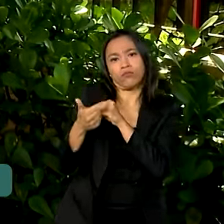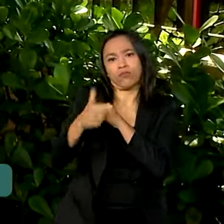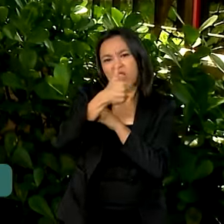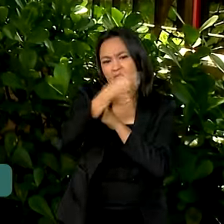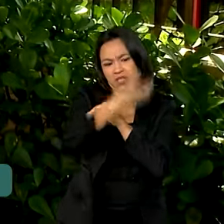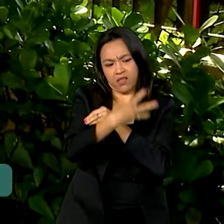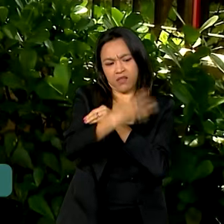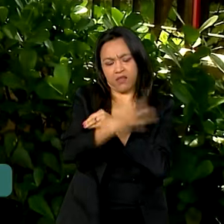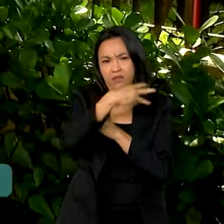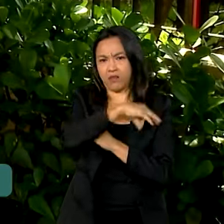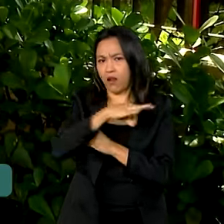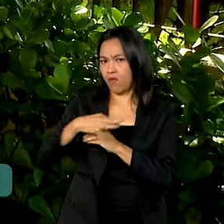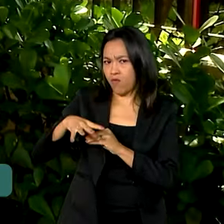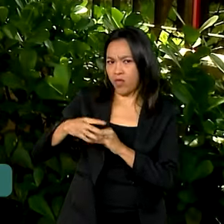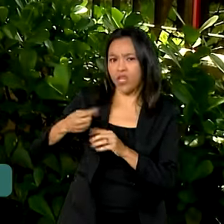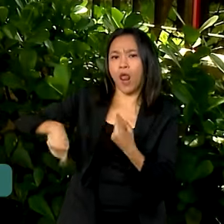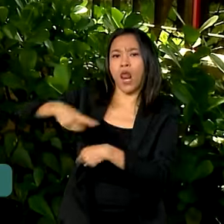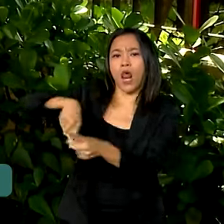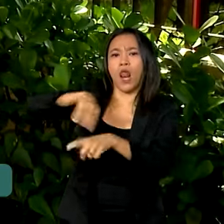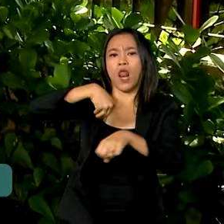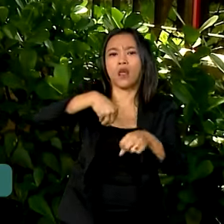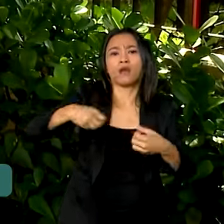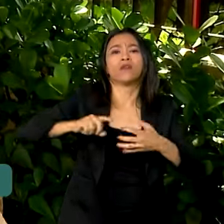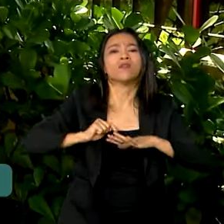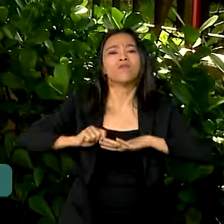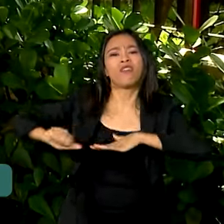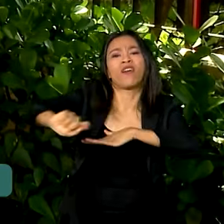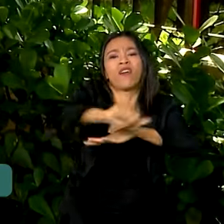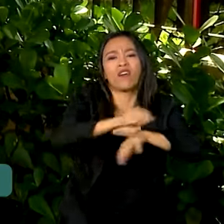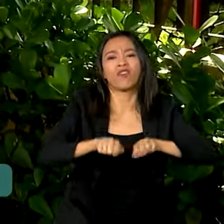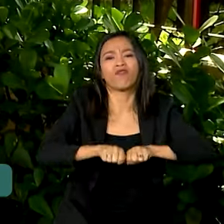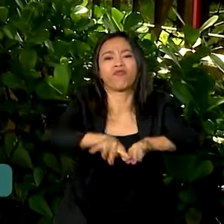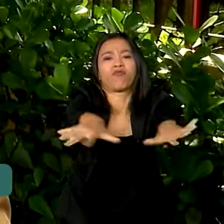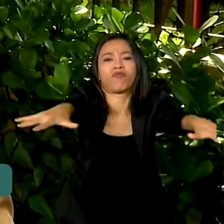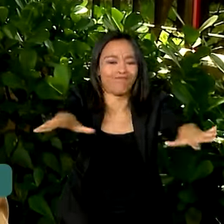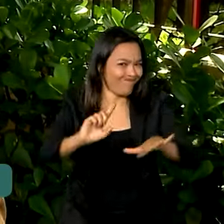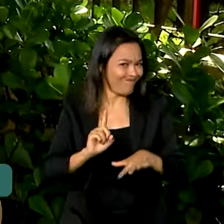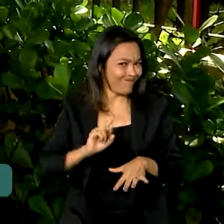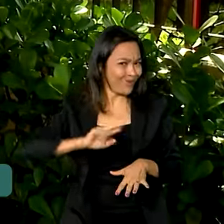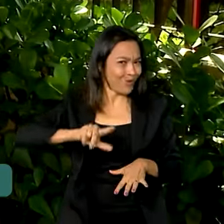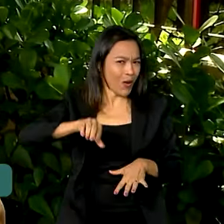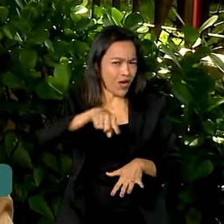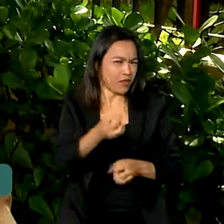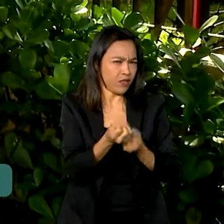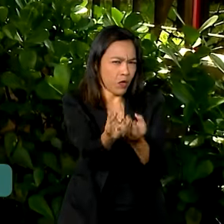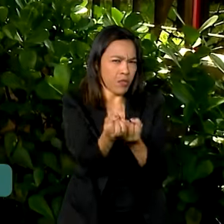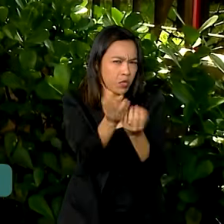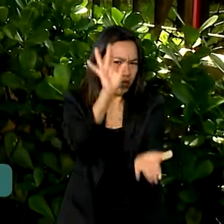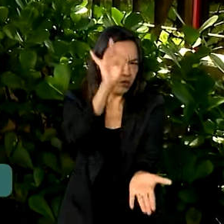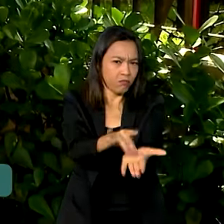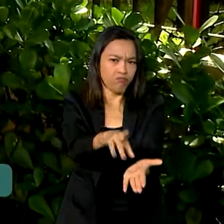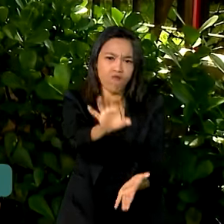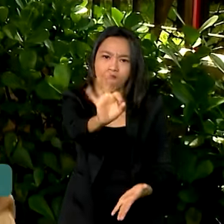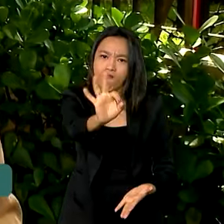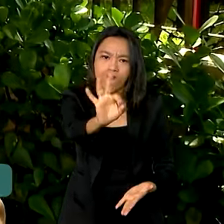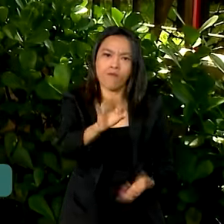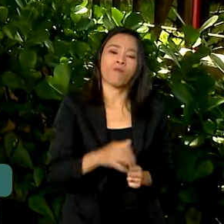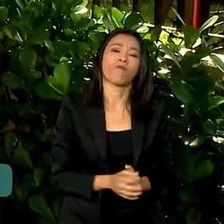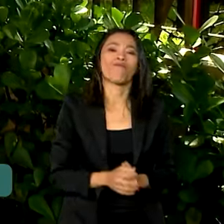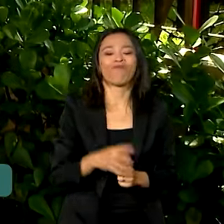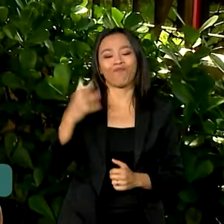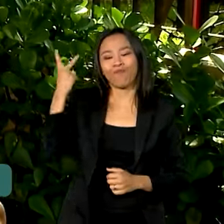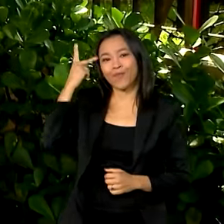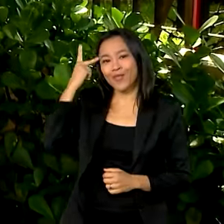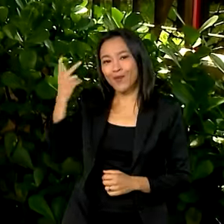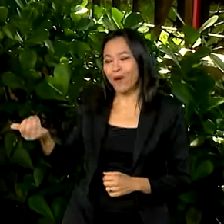como circula em redes sociais e plataformas de vídeo e mensagem. Essas informações não são verdadeiras. De São